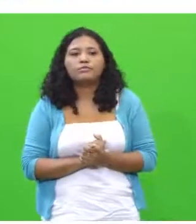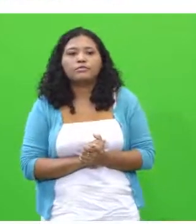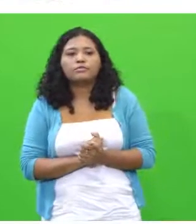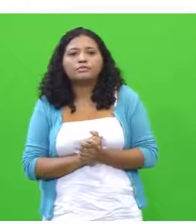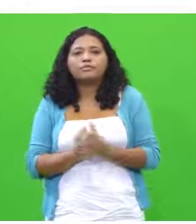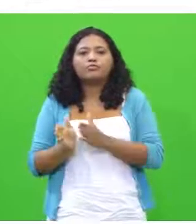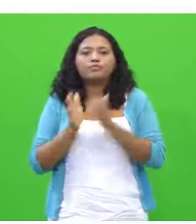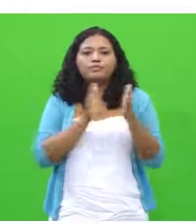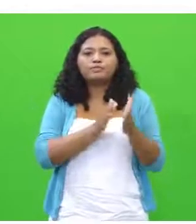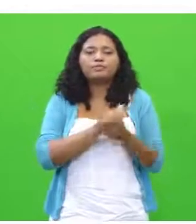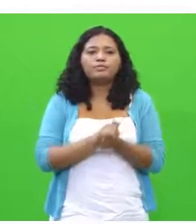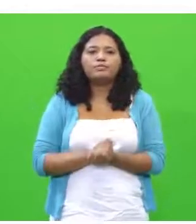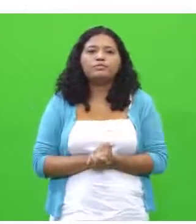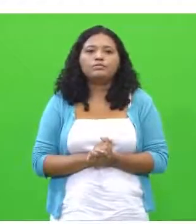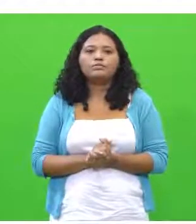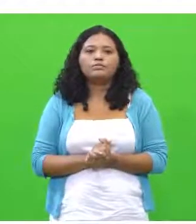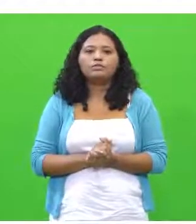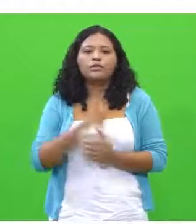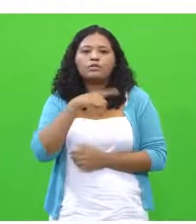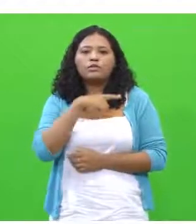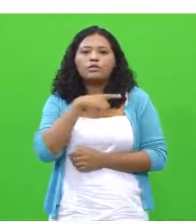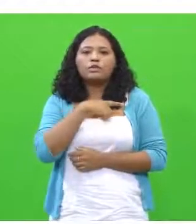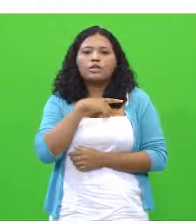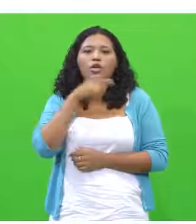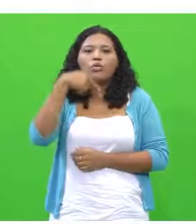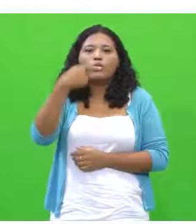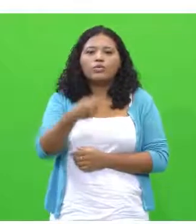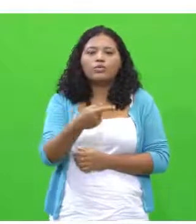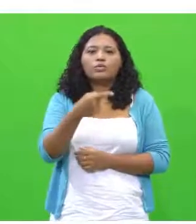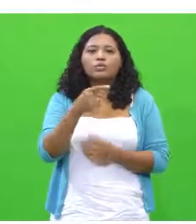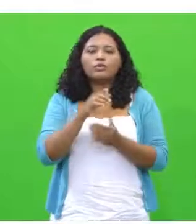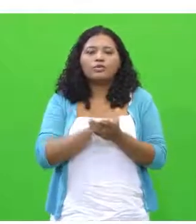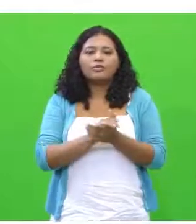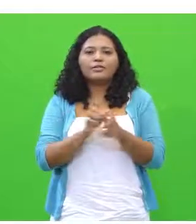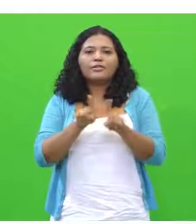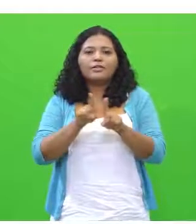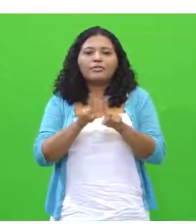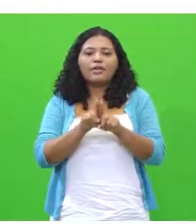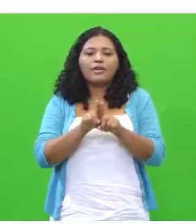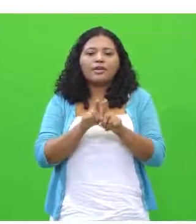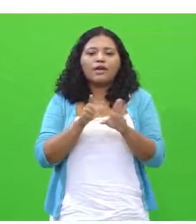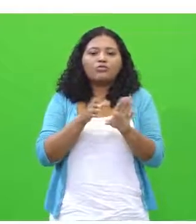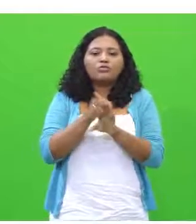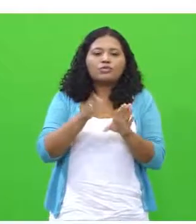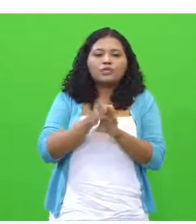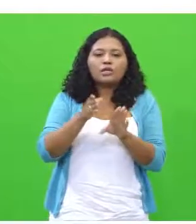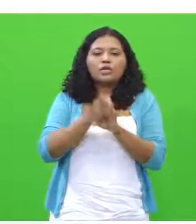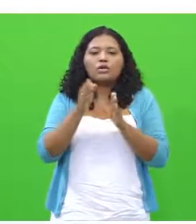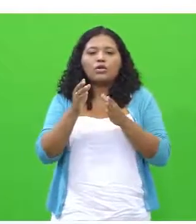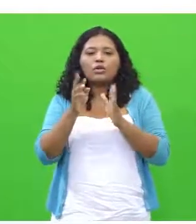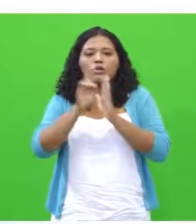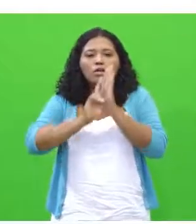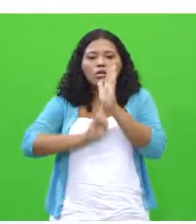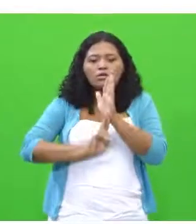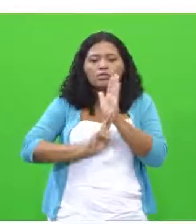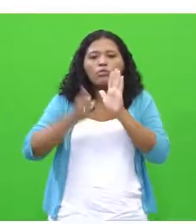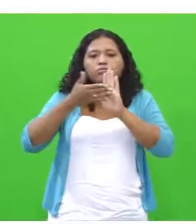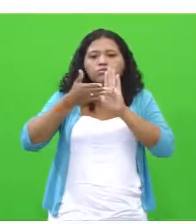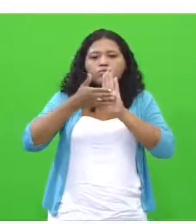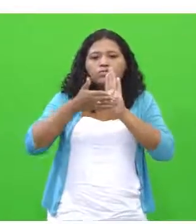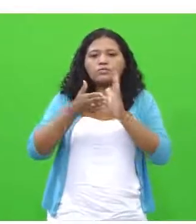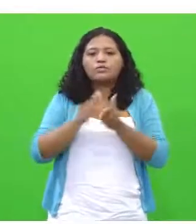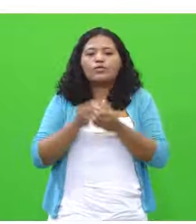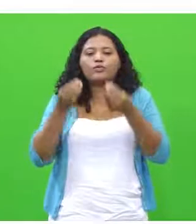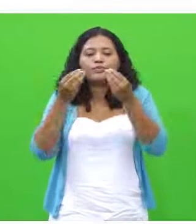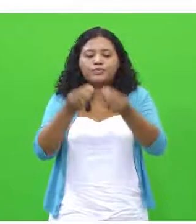Seguindo, nós vamos ter outro conjuntinho de instruções que também faz parte da proposta de redação que vocês vão